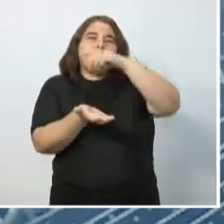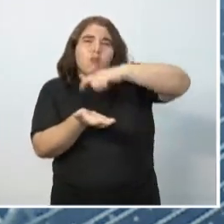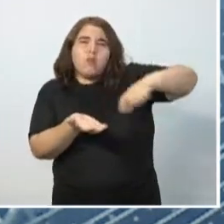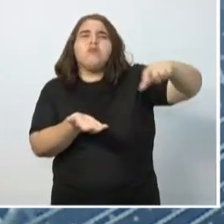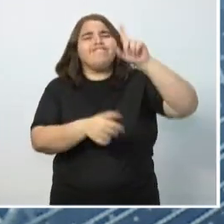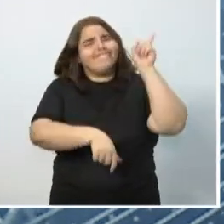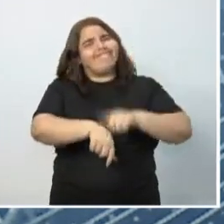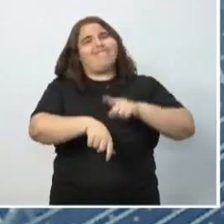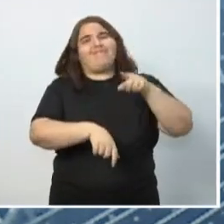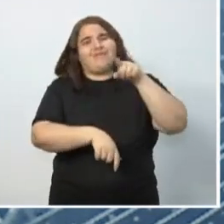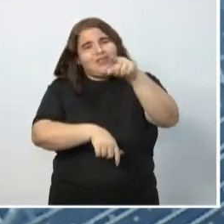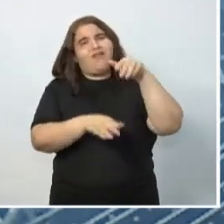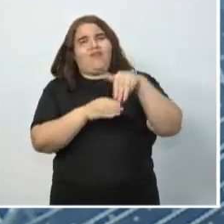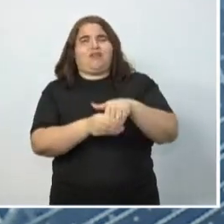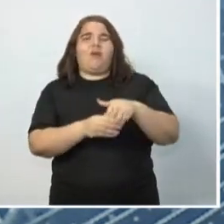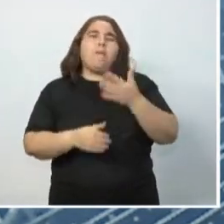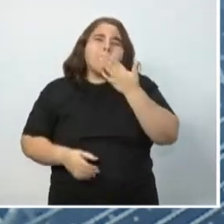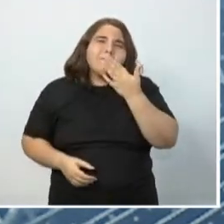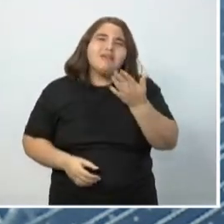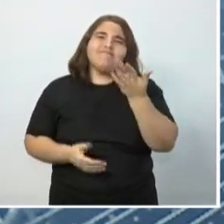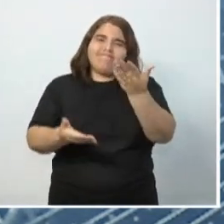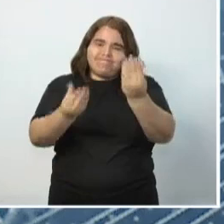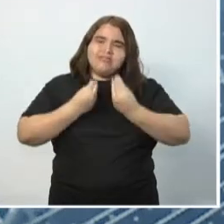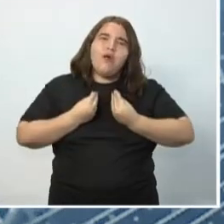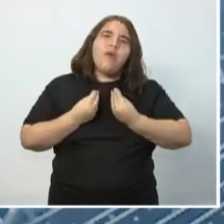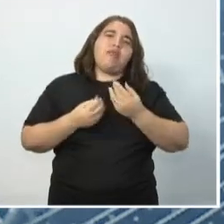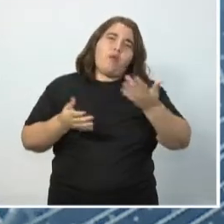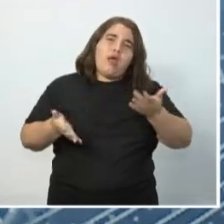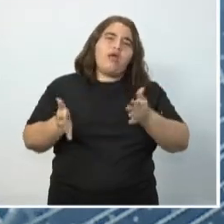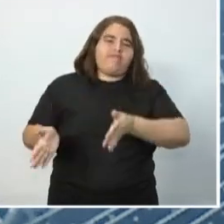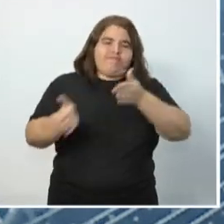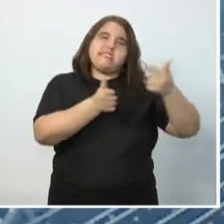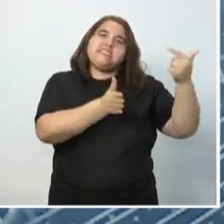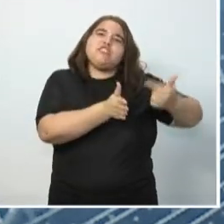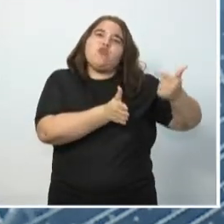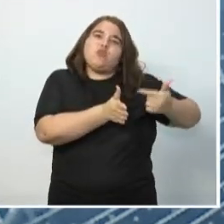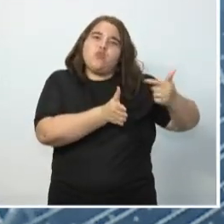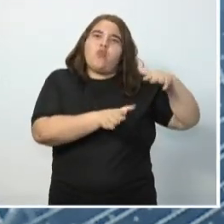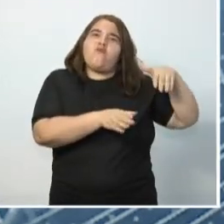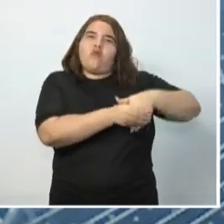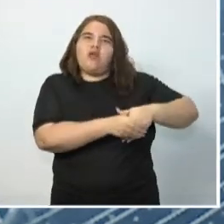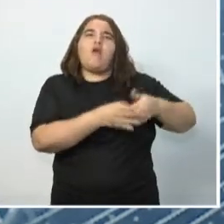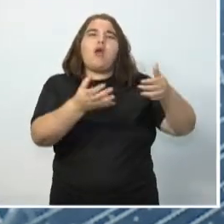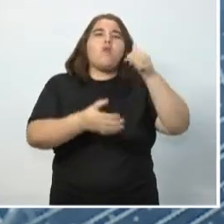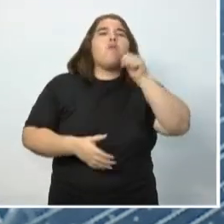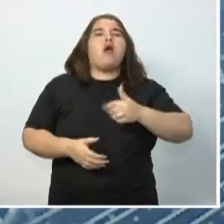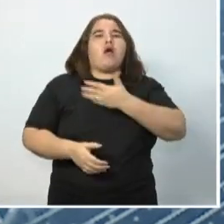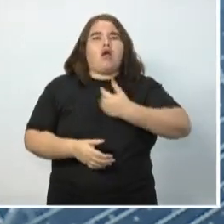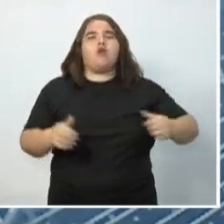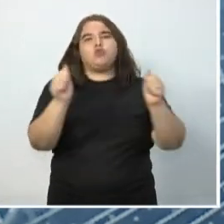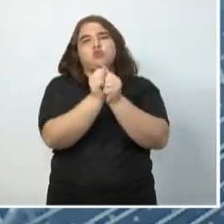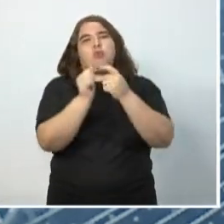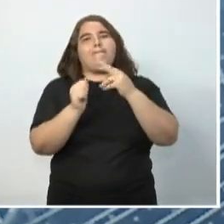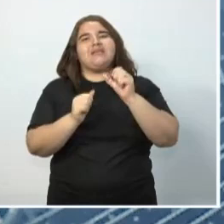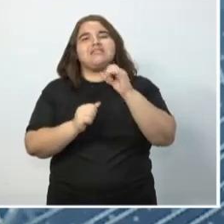de você me dar uma oportunidade, peço essa oportunidade de me levar ao segundo turno e termos garantido uma mulher no governo de Pernambuco. Estou junto com Priscila Krause.